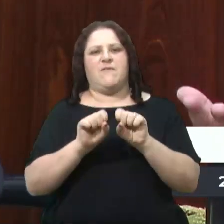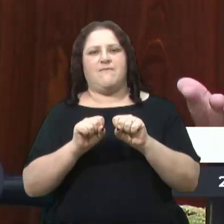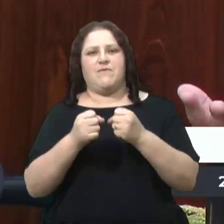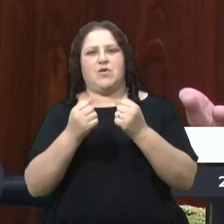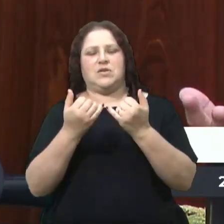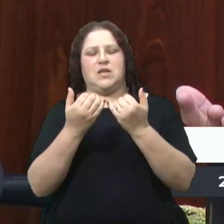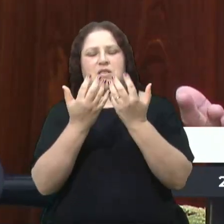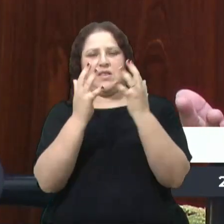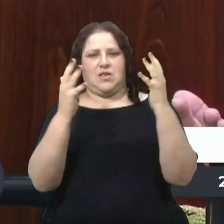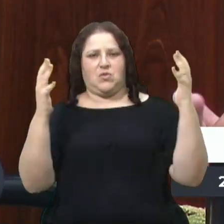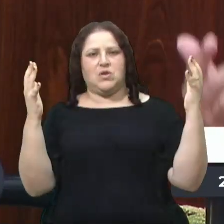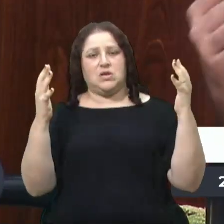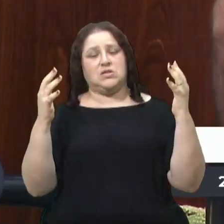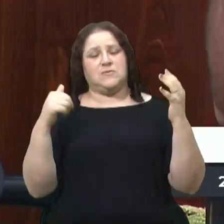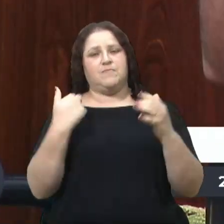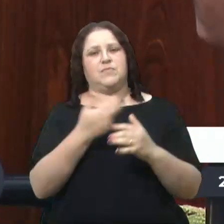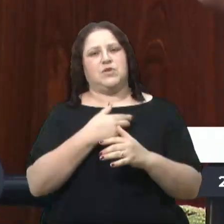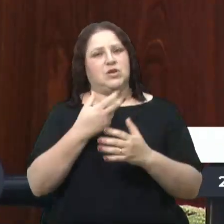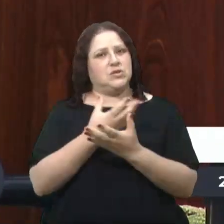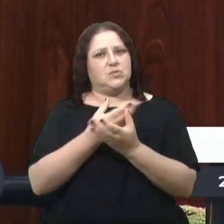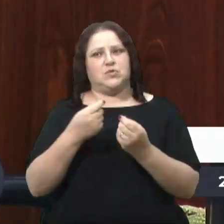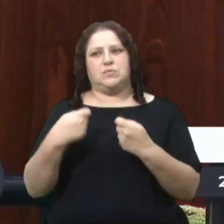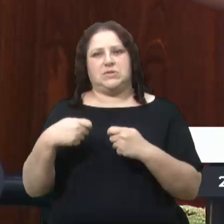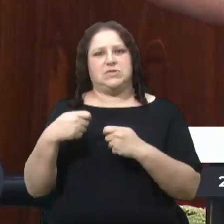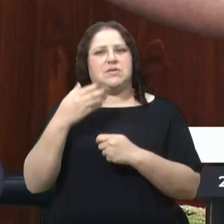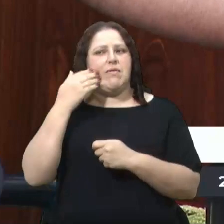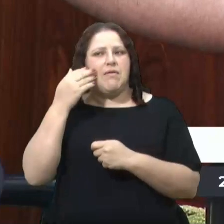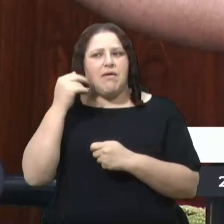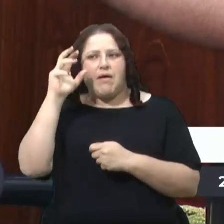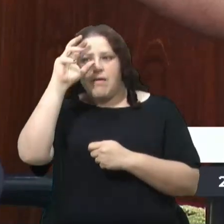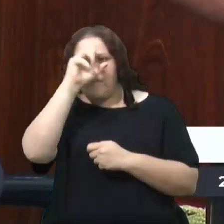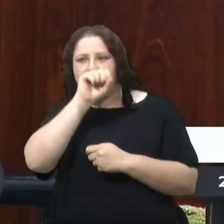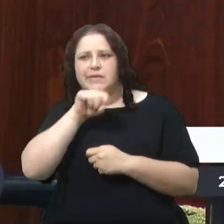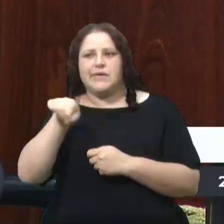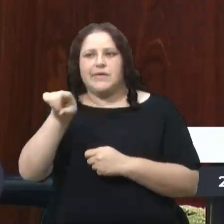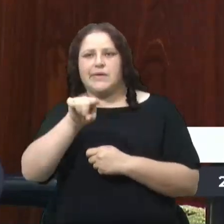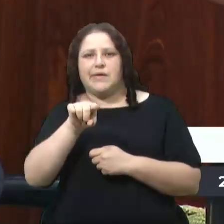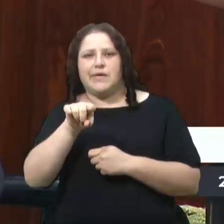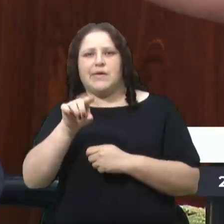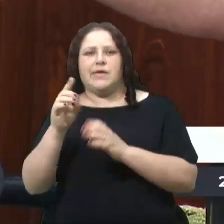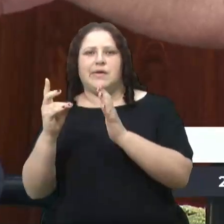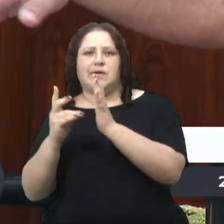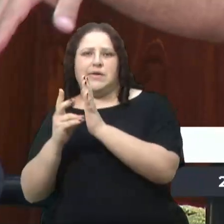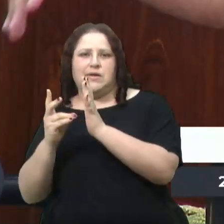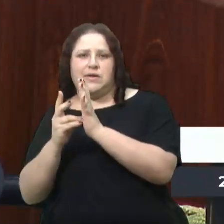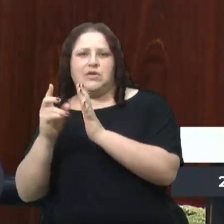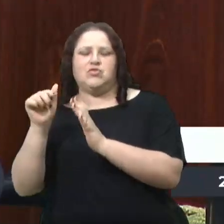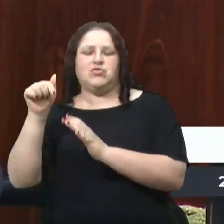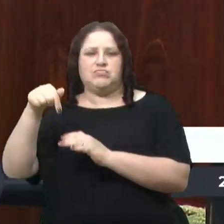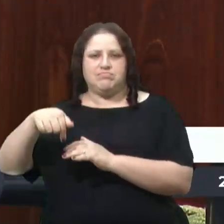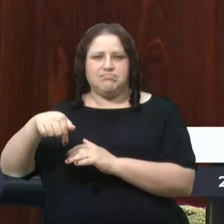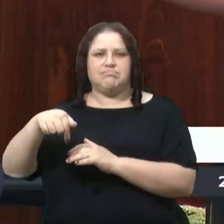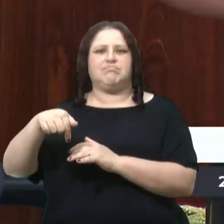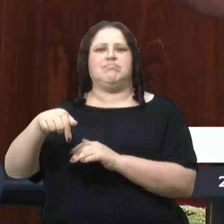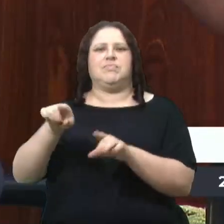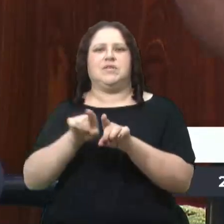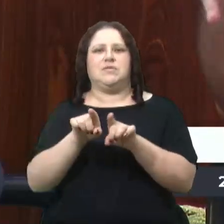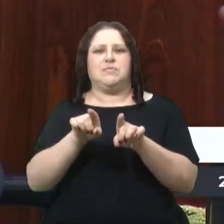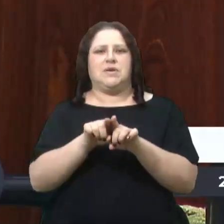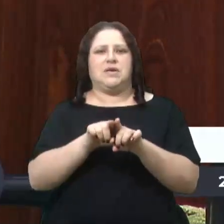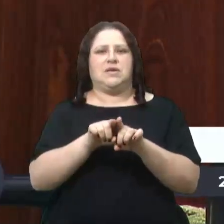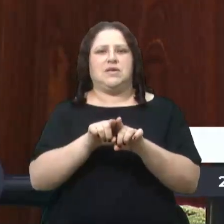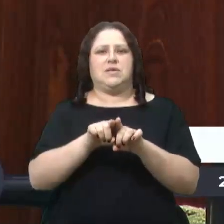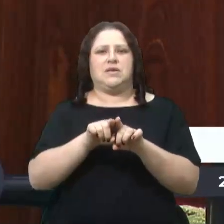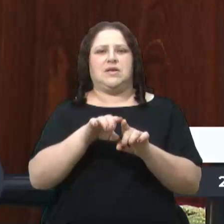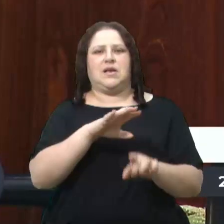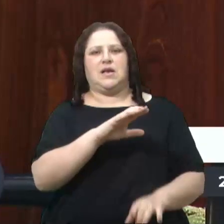muito o que aprender com os indígenas, sejam os anomames ou os caigangues que estão aqui na região de Forqueta. Enfim,